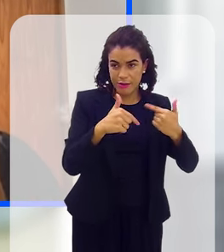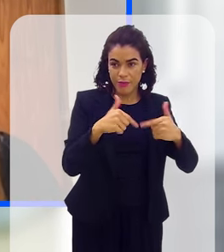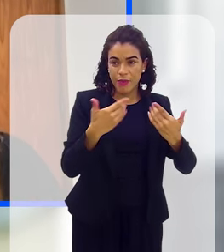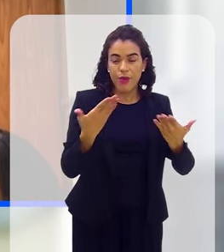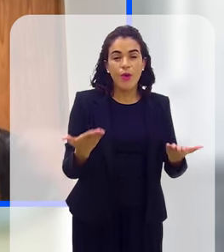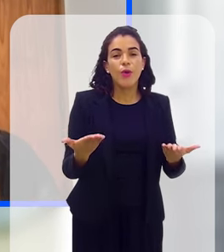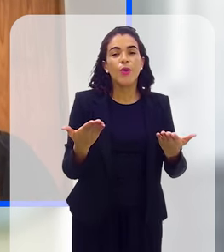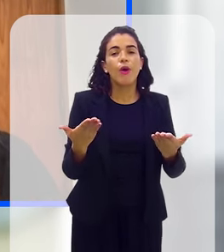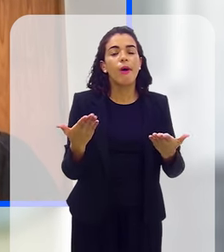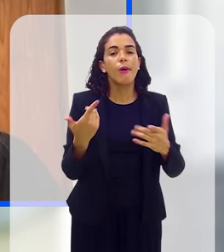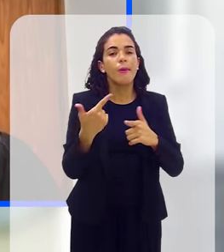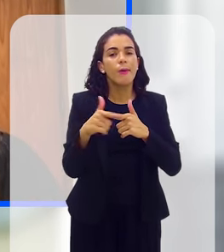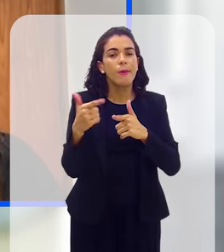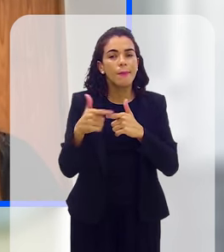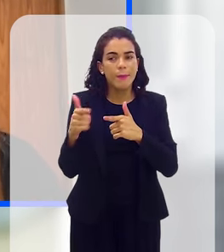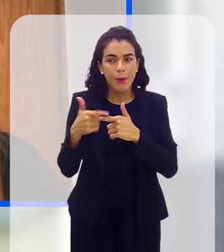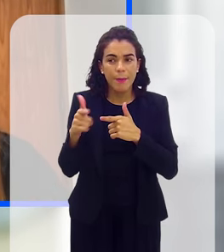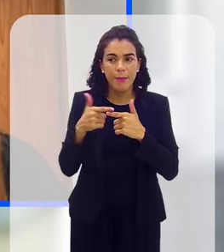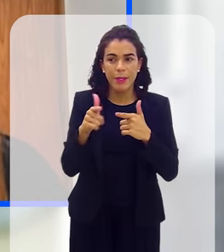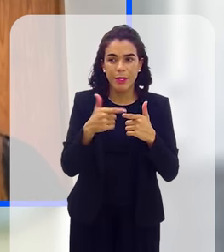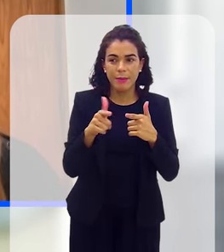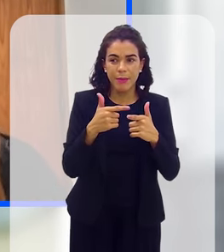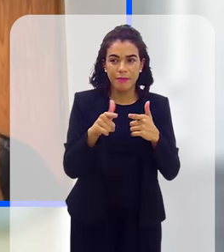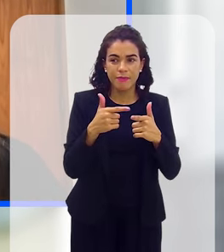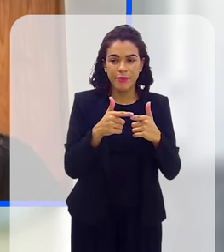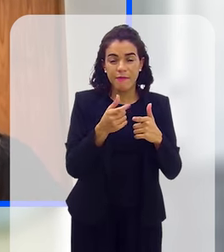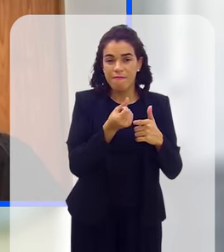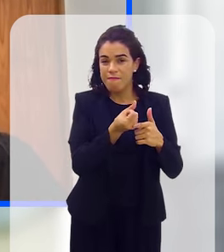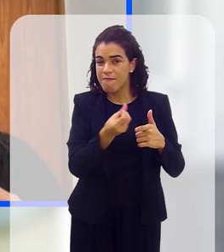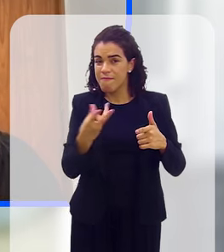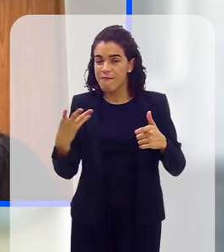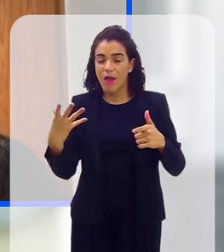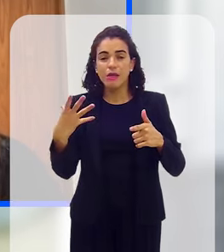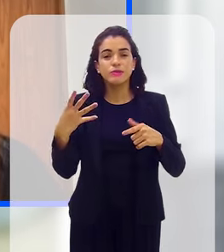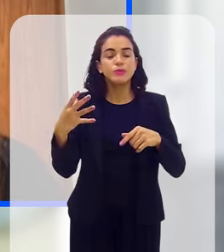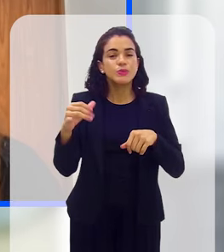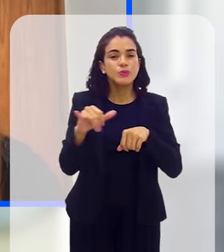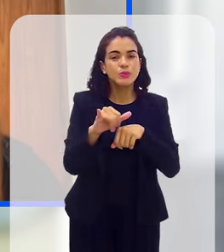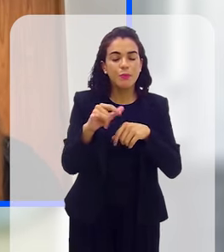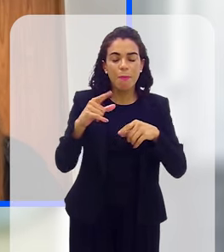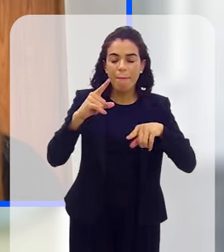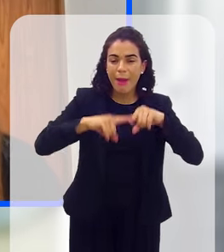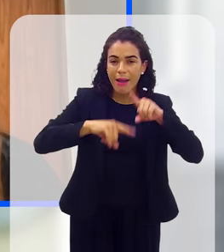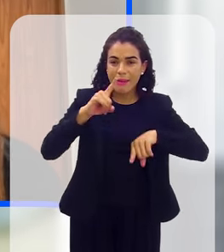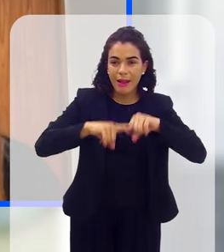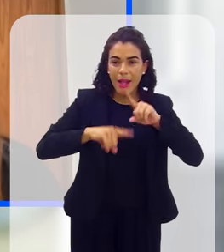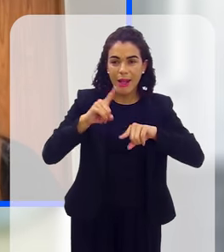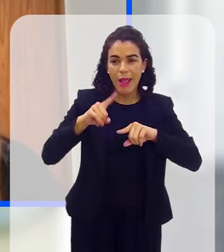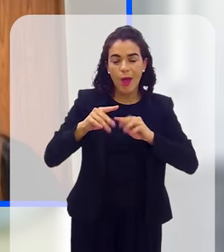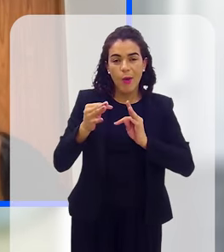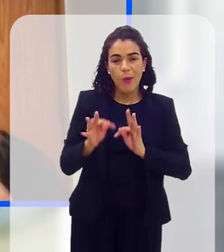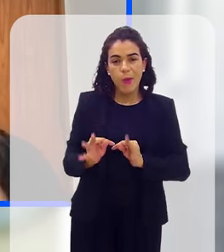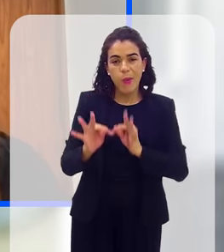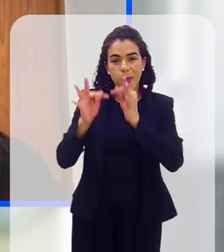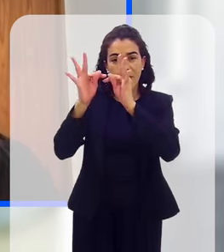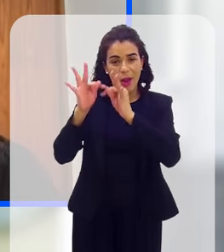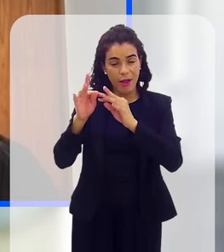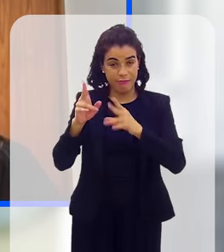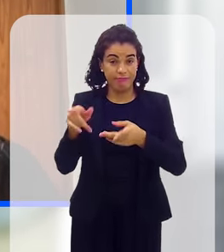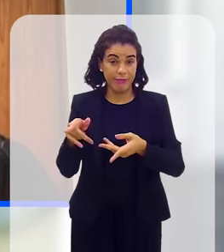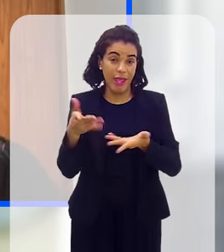com a inserção em massa de inúmeros instrumentos tecnológicos que fazem com que o consumidor seja